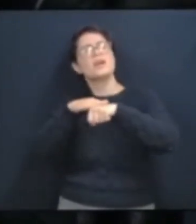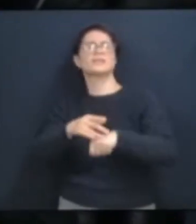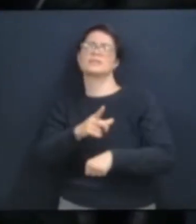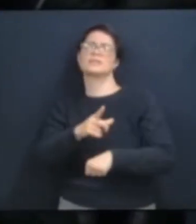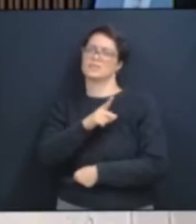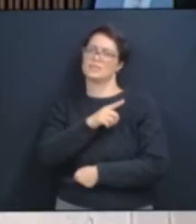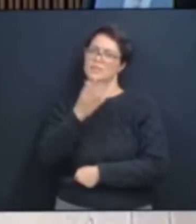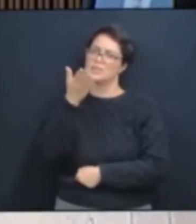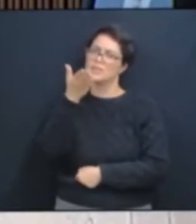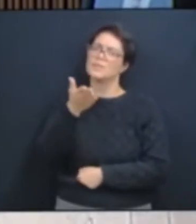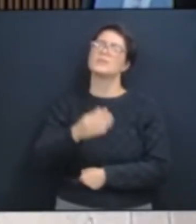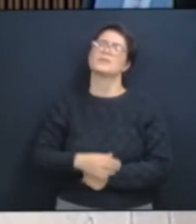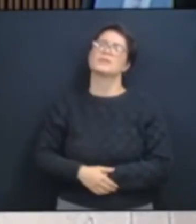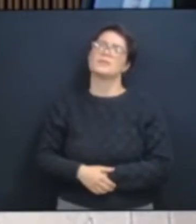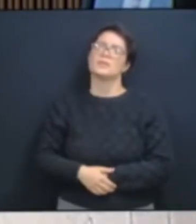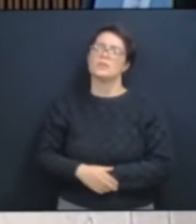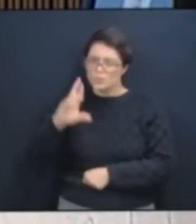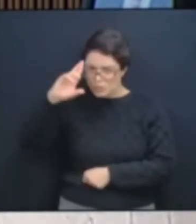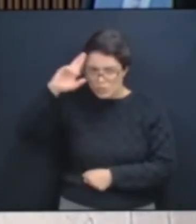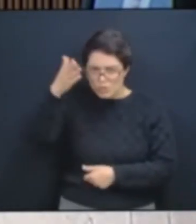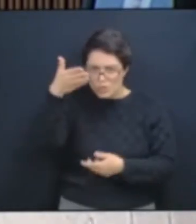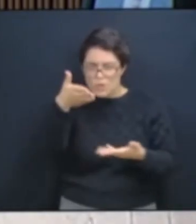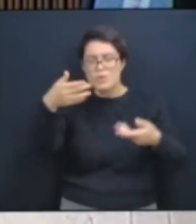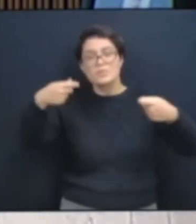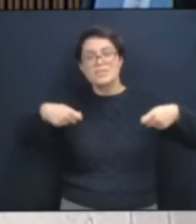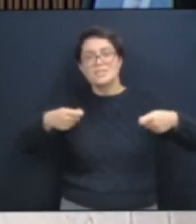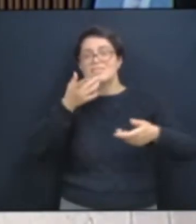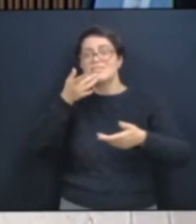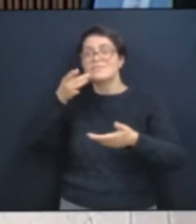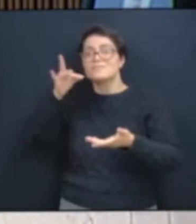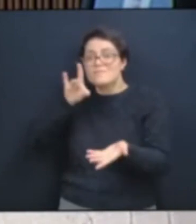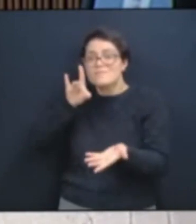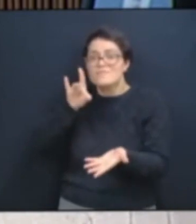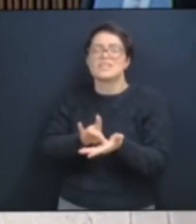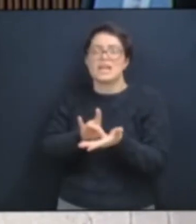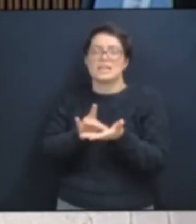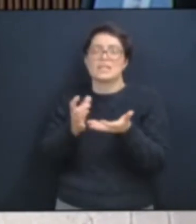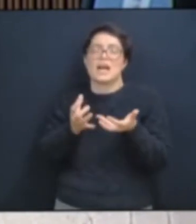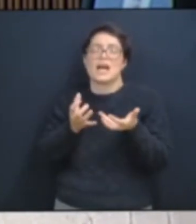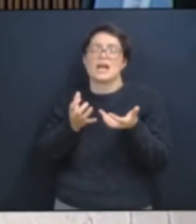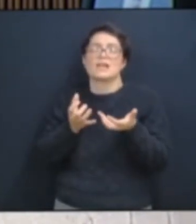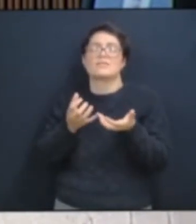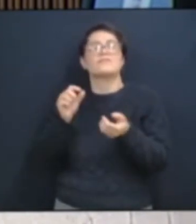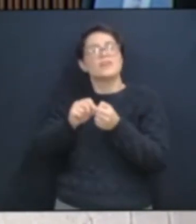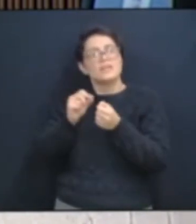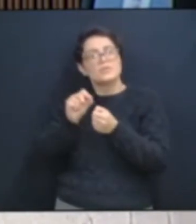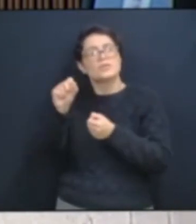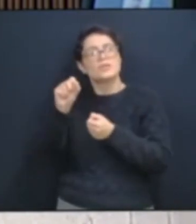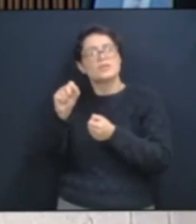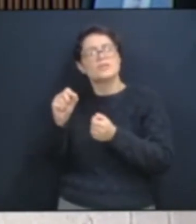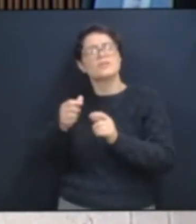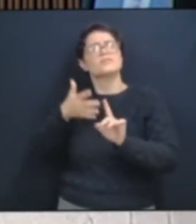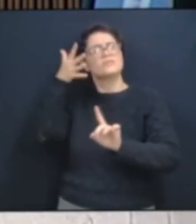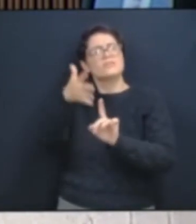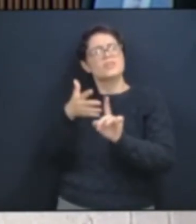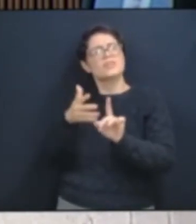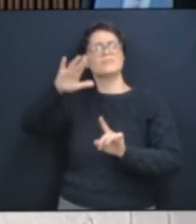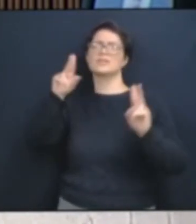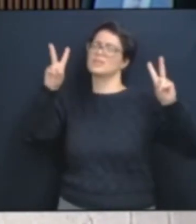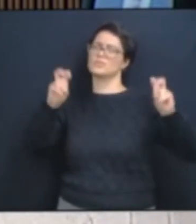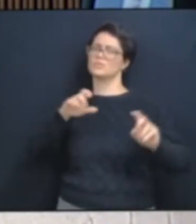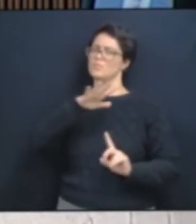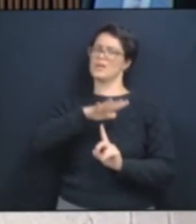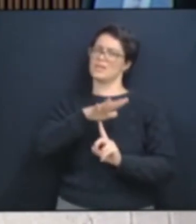Excelência precisa, de fato, deixar que o Paraná seja protagonista nos discursos aqui dessa casa.